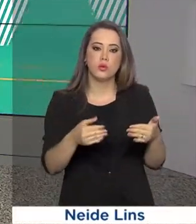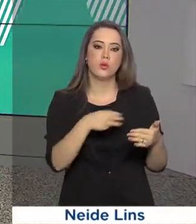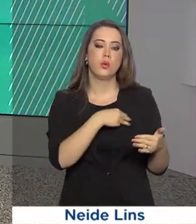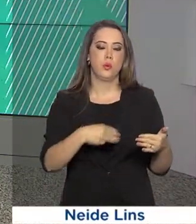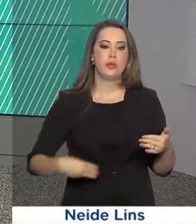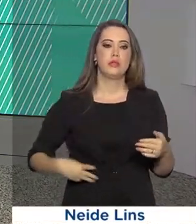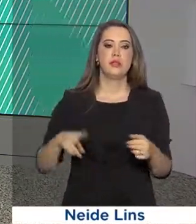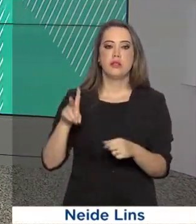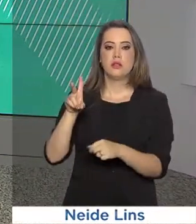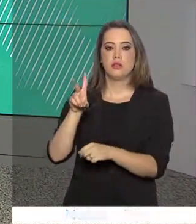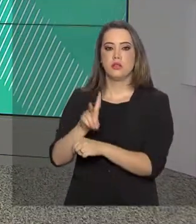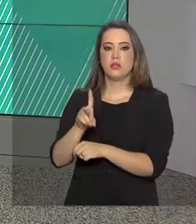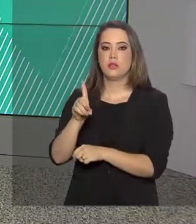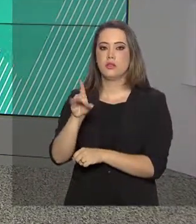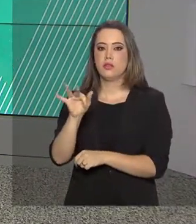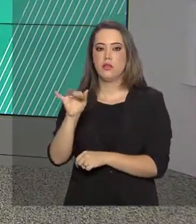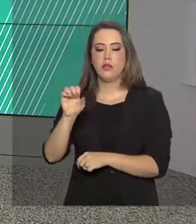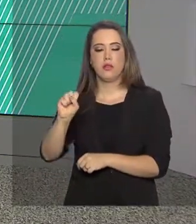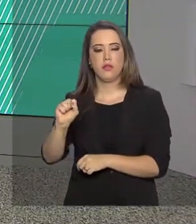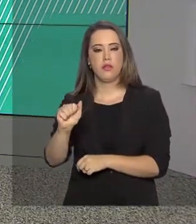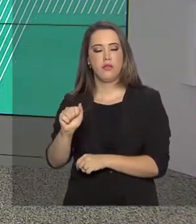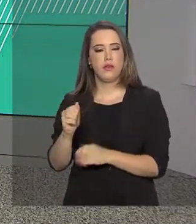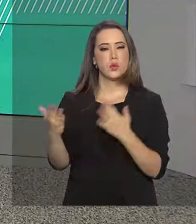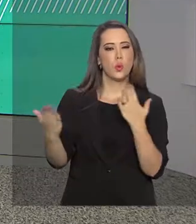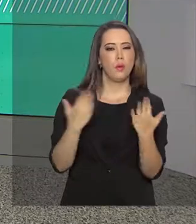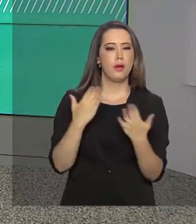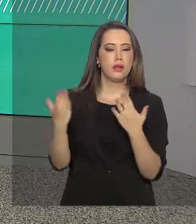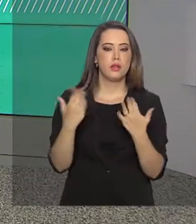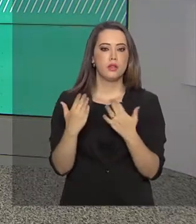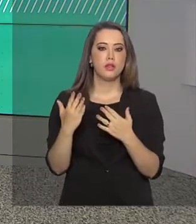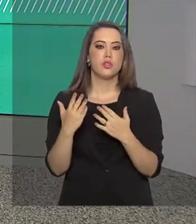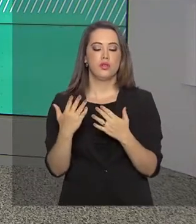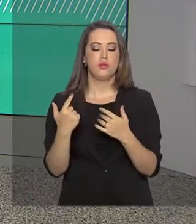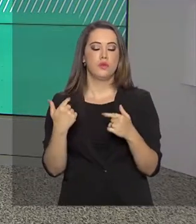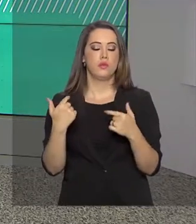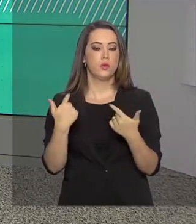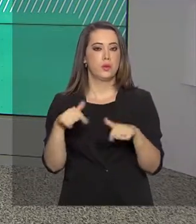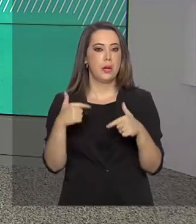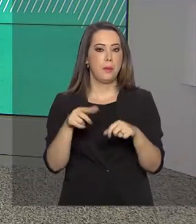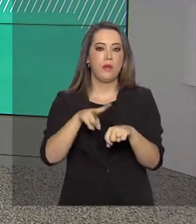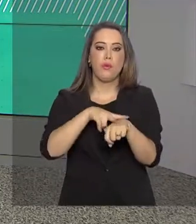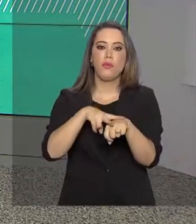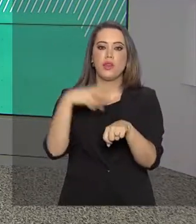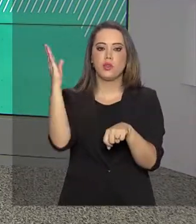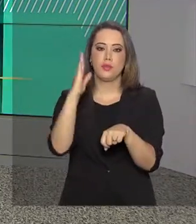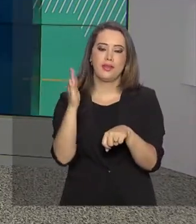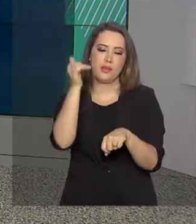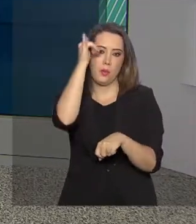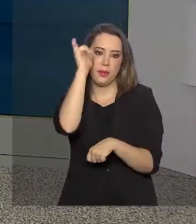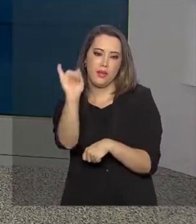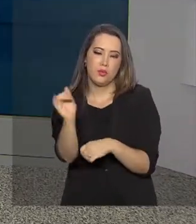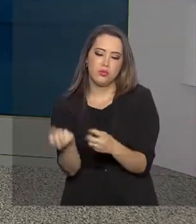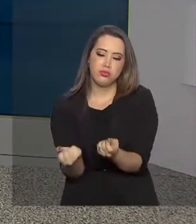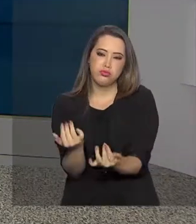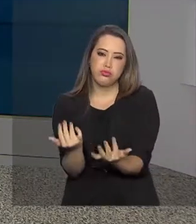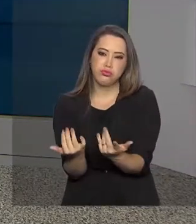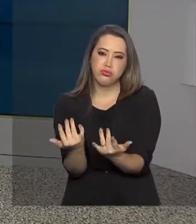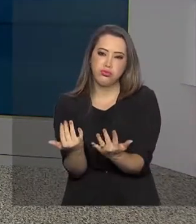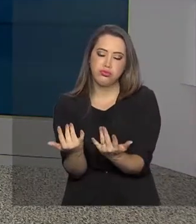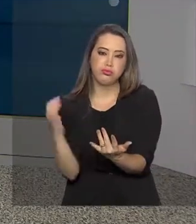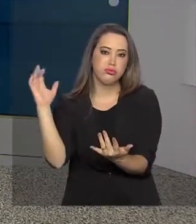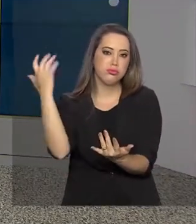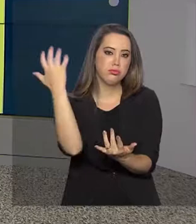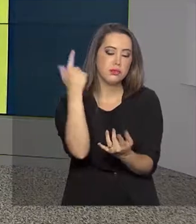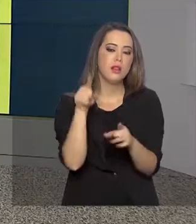ministro da Defesa faz daqui a pouco um balanço da Operação Verde Brasil de combate às queimadas. E atualiza também as ações do